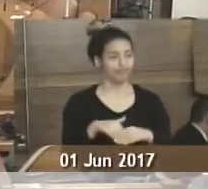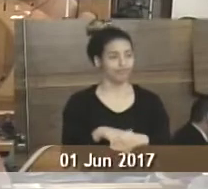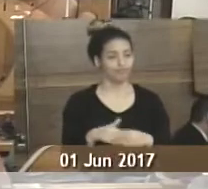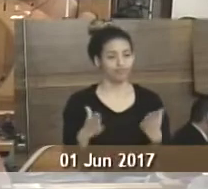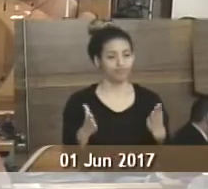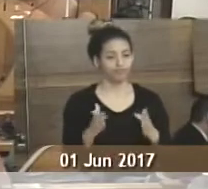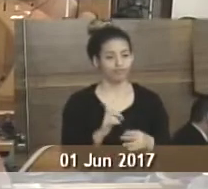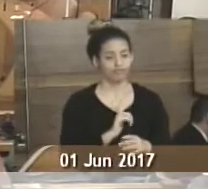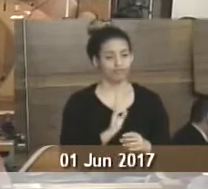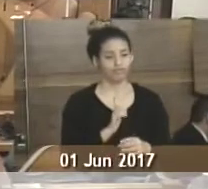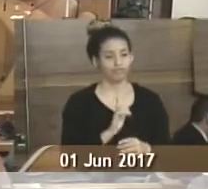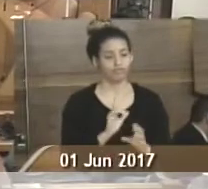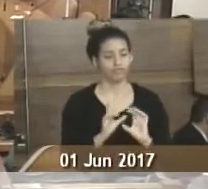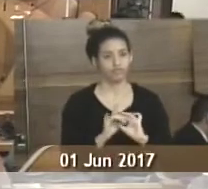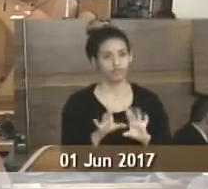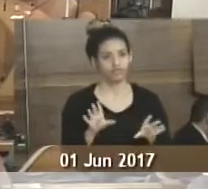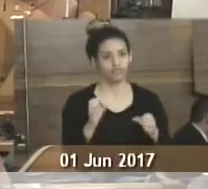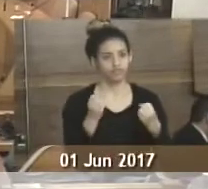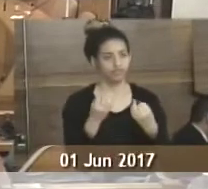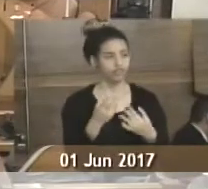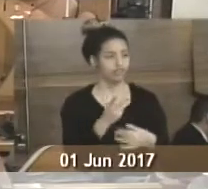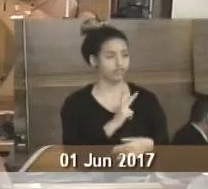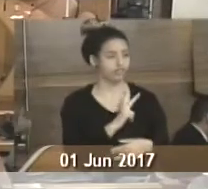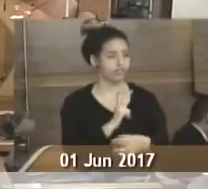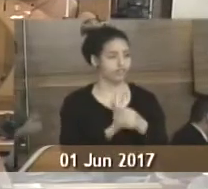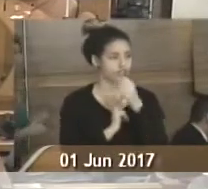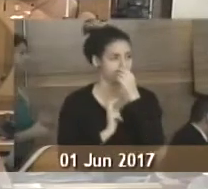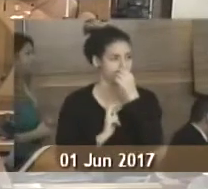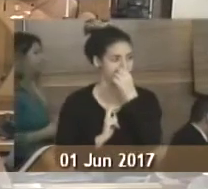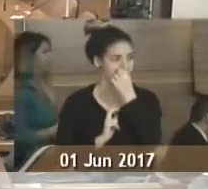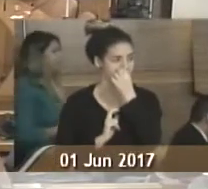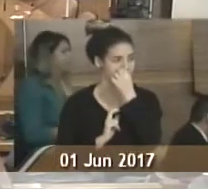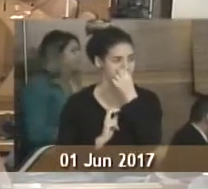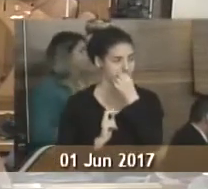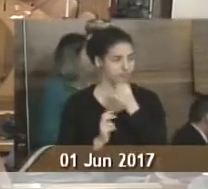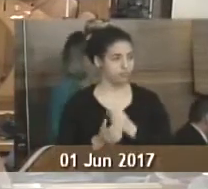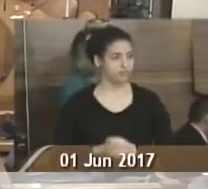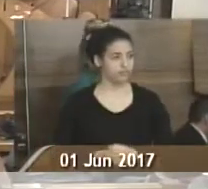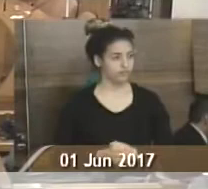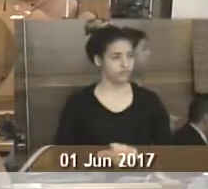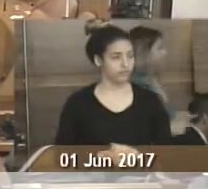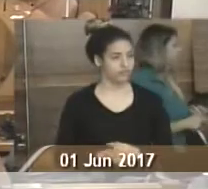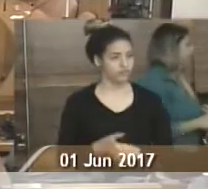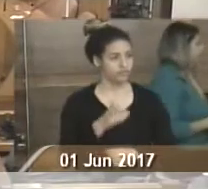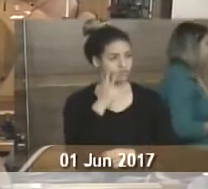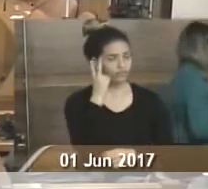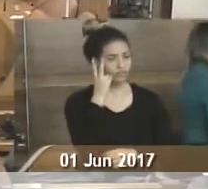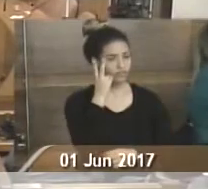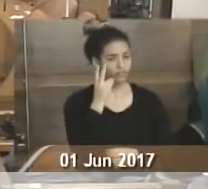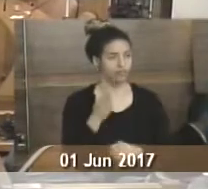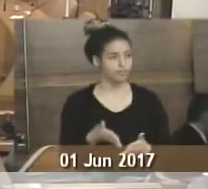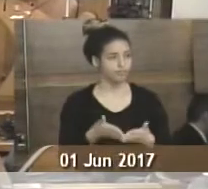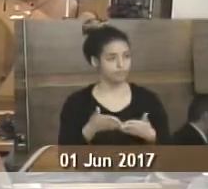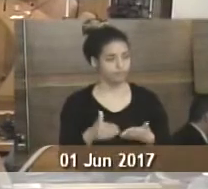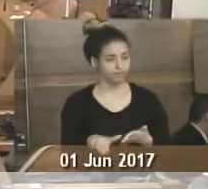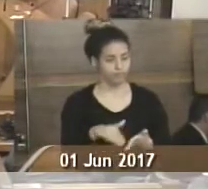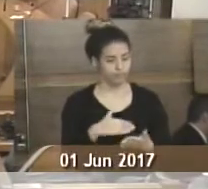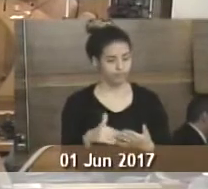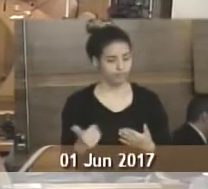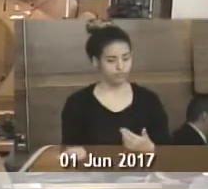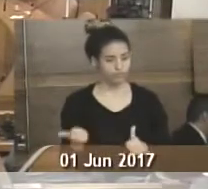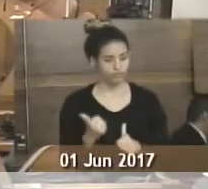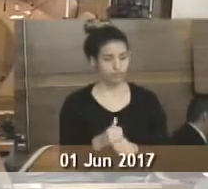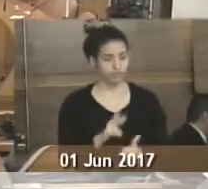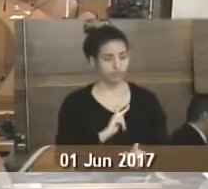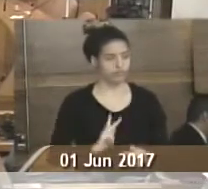ordem do dia, havendo tempo hábil, fica franqueada a palavra dos senhores vereadores, em explicação pessoal por ordem de inscrição. Solicita a primeira secretária de Brasil, que